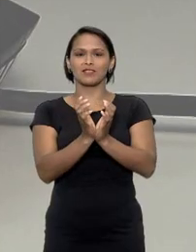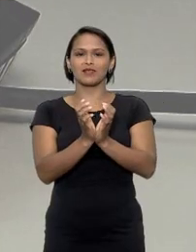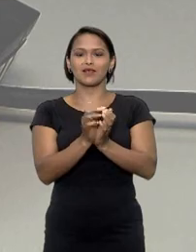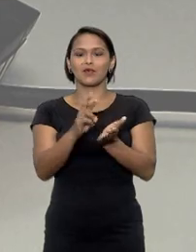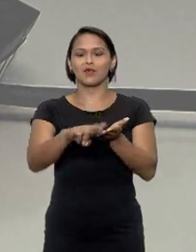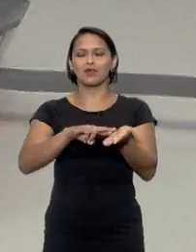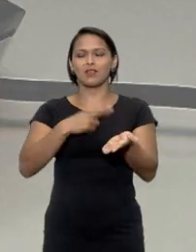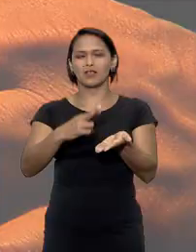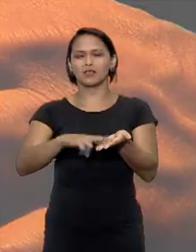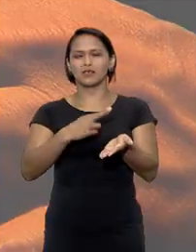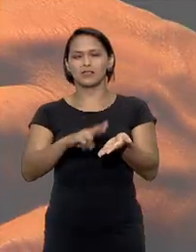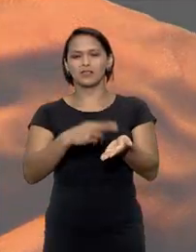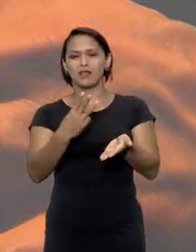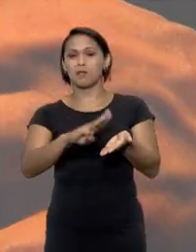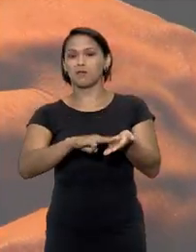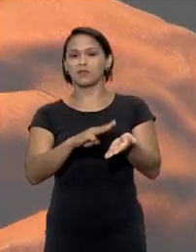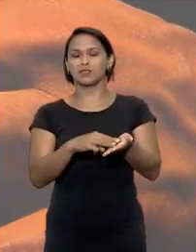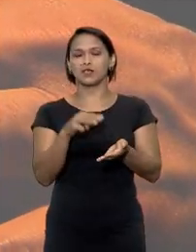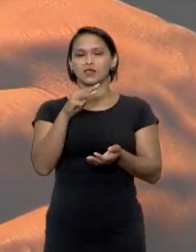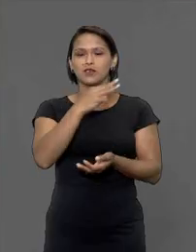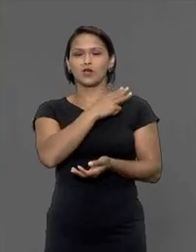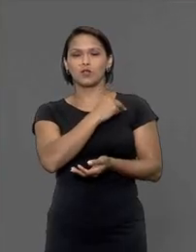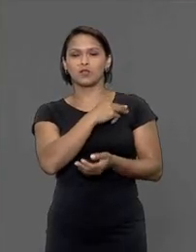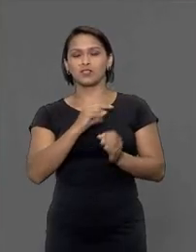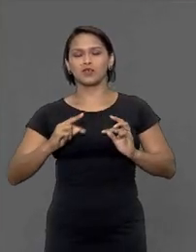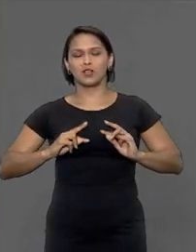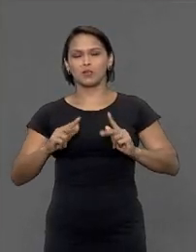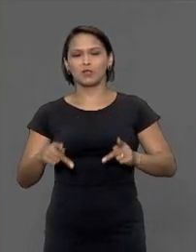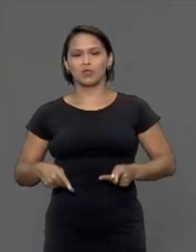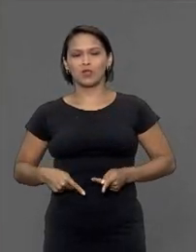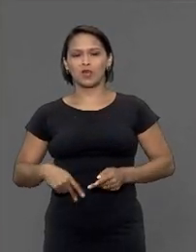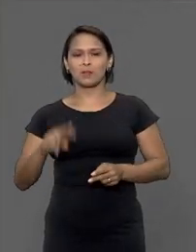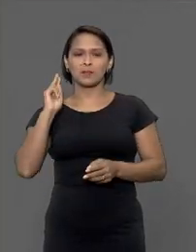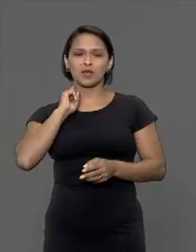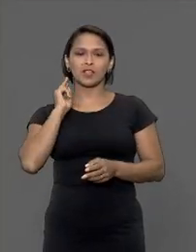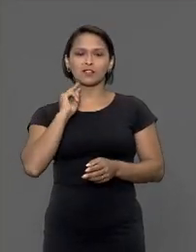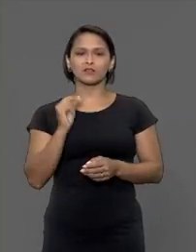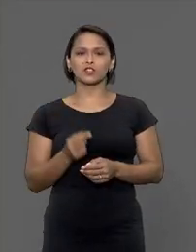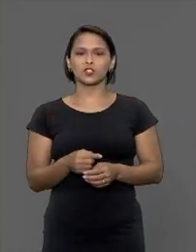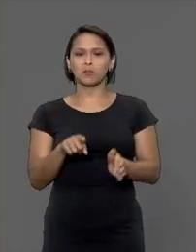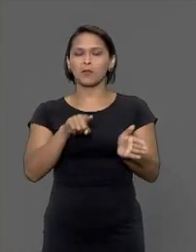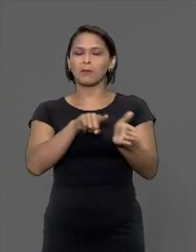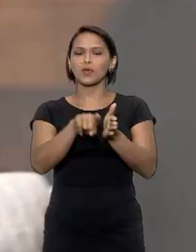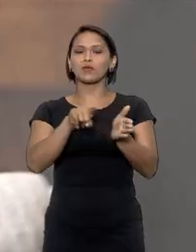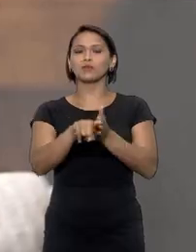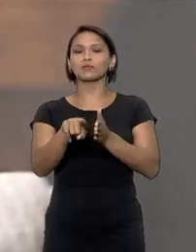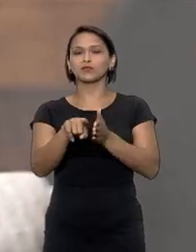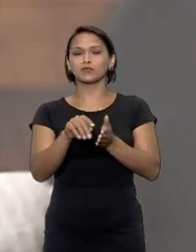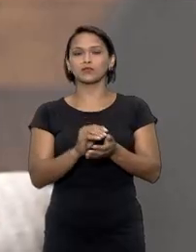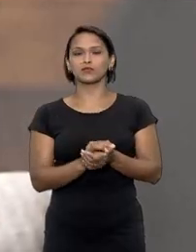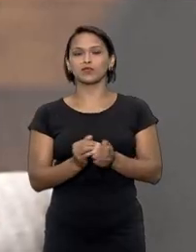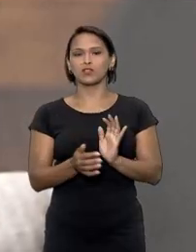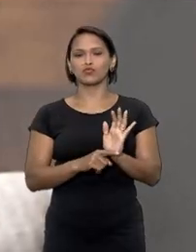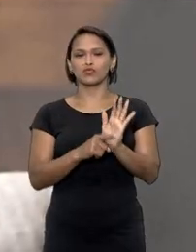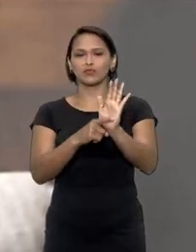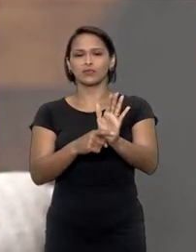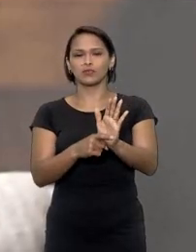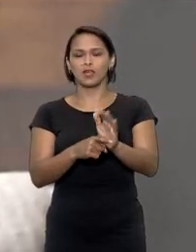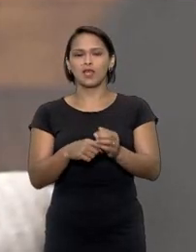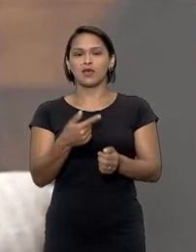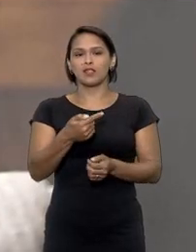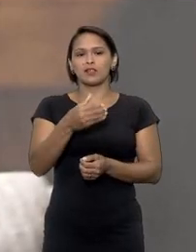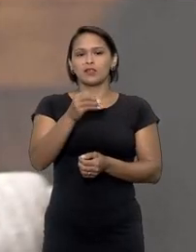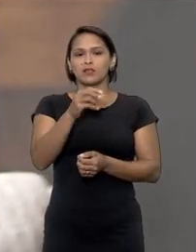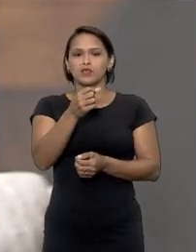em parceria com instituições como o Ministério Público, para que as vítimas busquem auxílio e orientação. Em 2018, foram